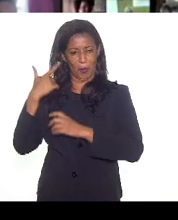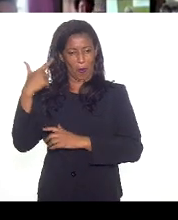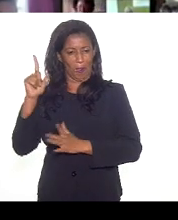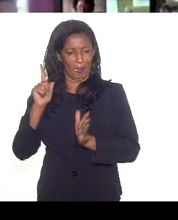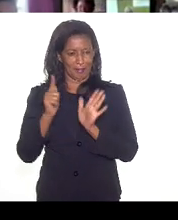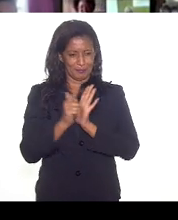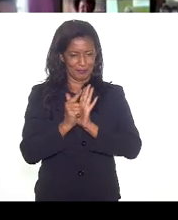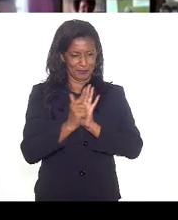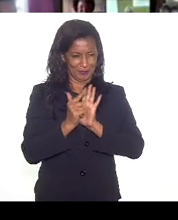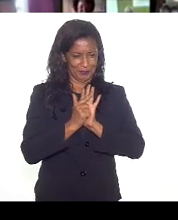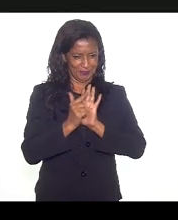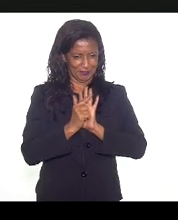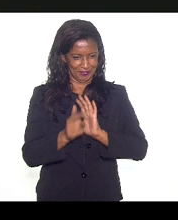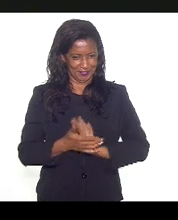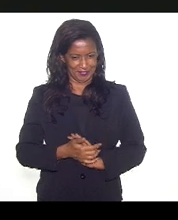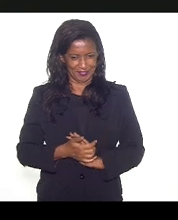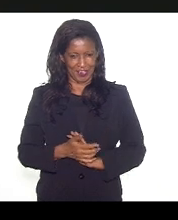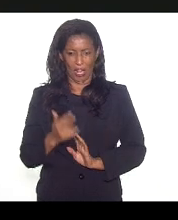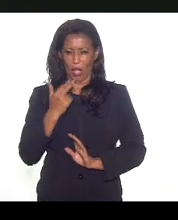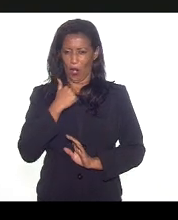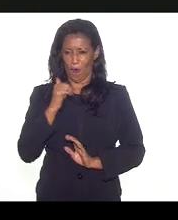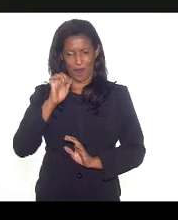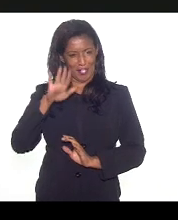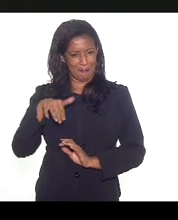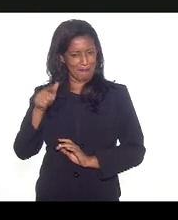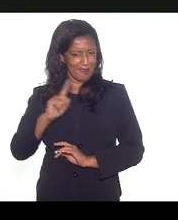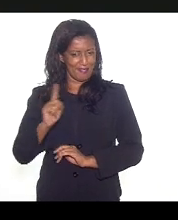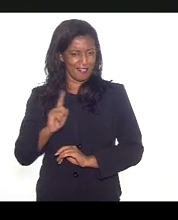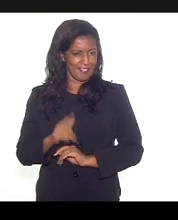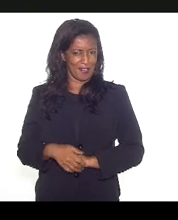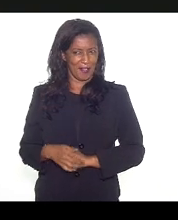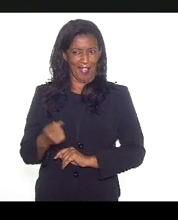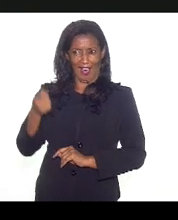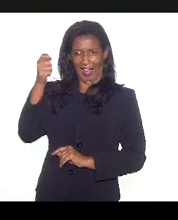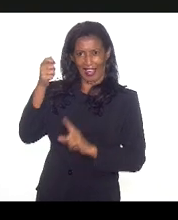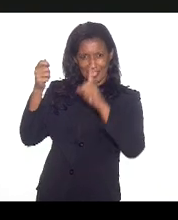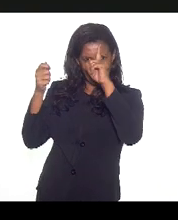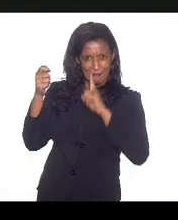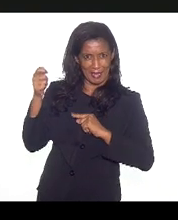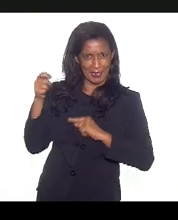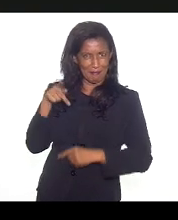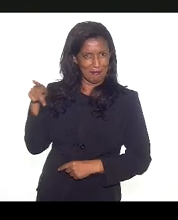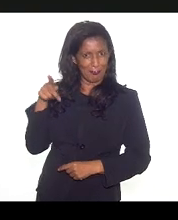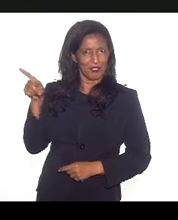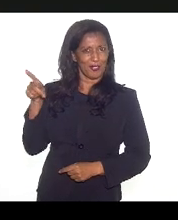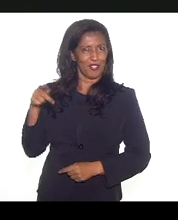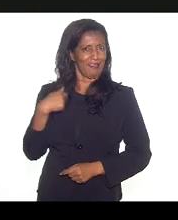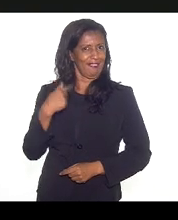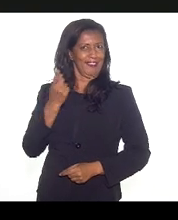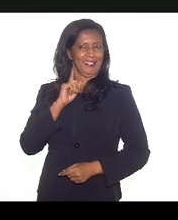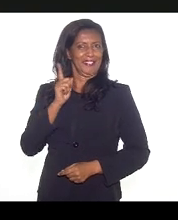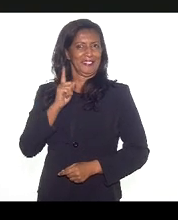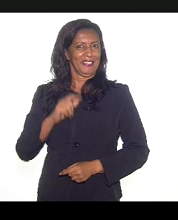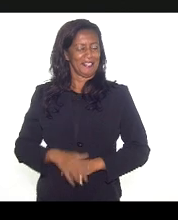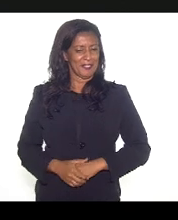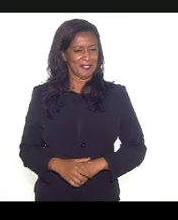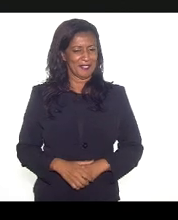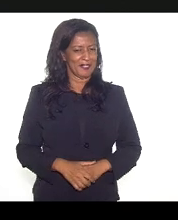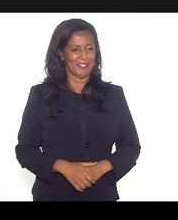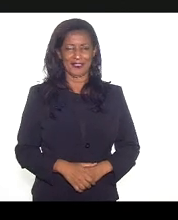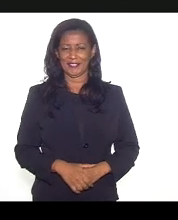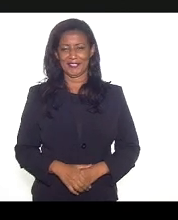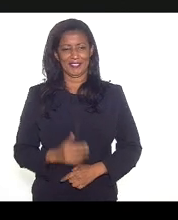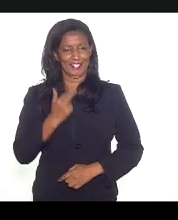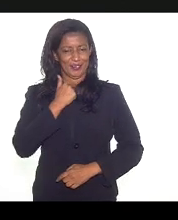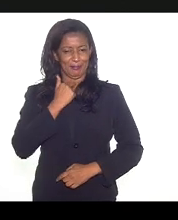posso fazer isso, né, subsecretário? Não fica bem, né? Cartão amarelo, professor Mauro. Pode haver cartão vermelho, inclusive. Valdeque